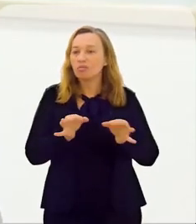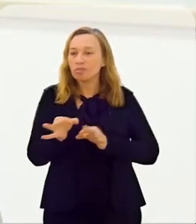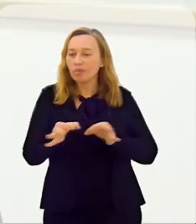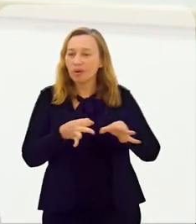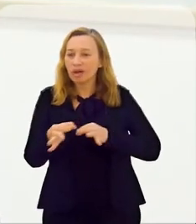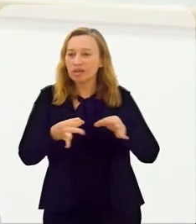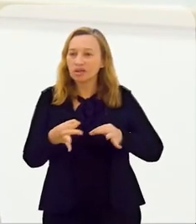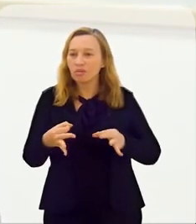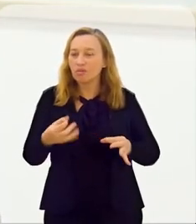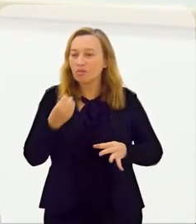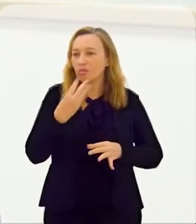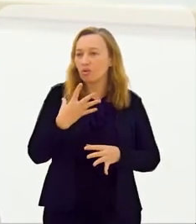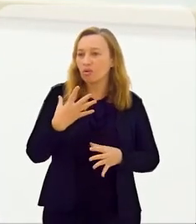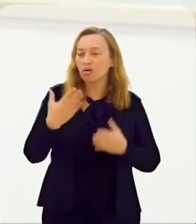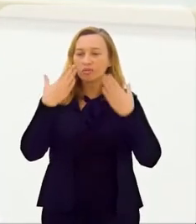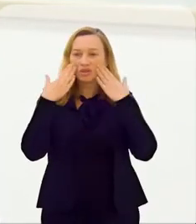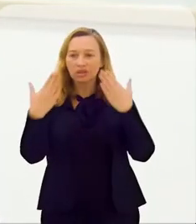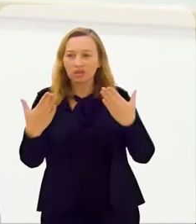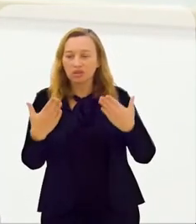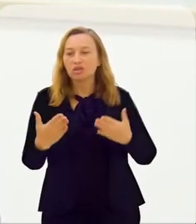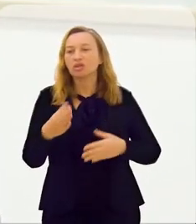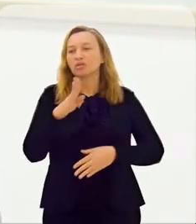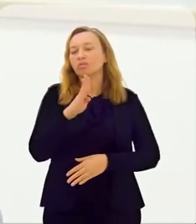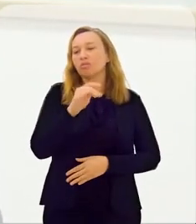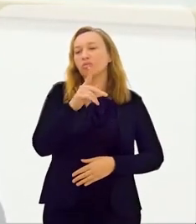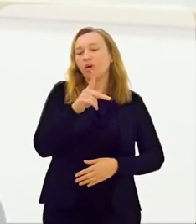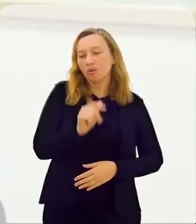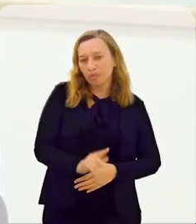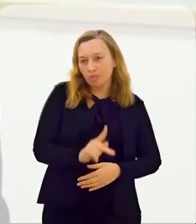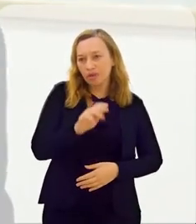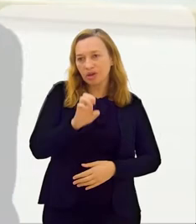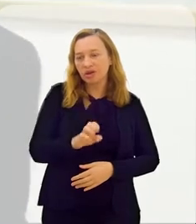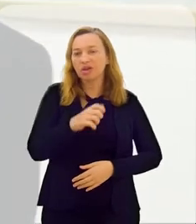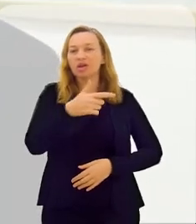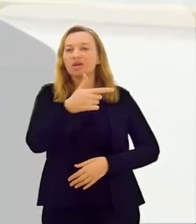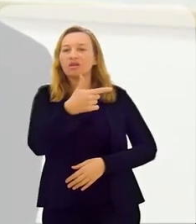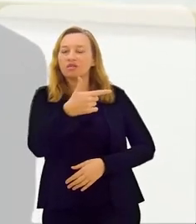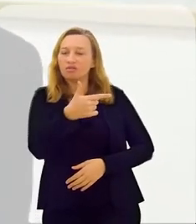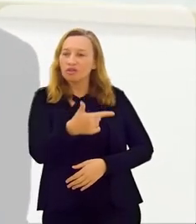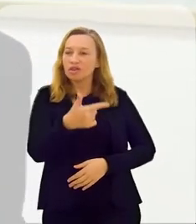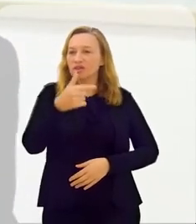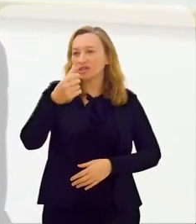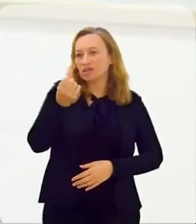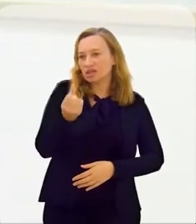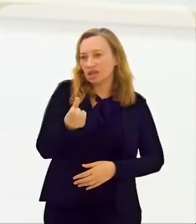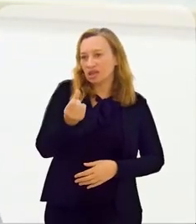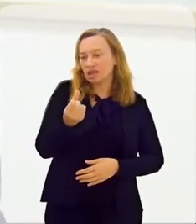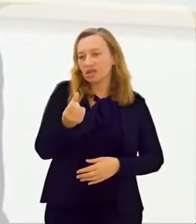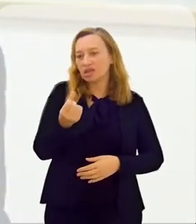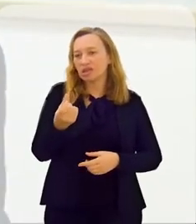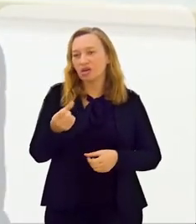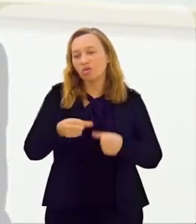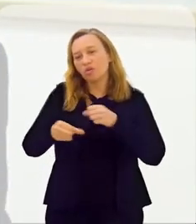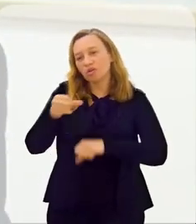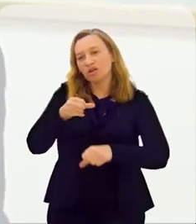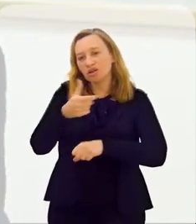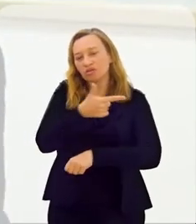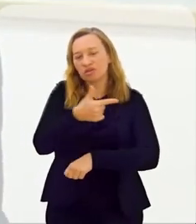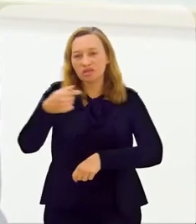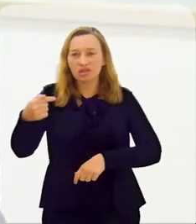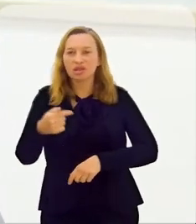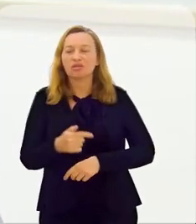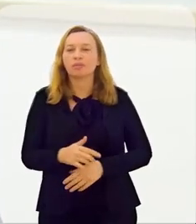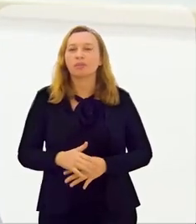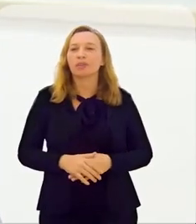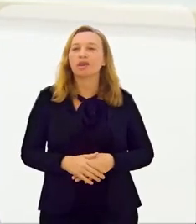vamos fazer uma belíssima apresentação, porque o COP27 é o contrário do COP26. O COP26, que aconteceu em Glasgow,